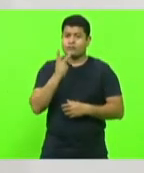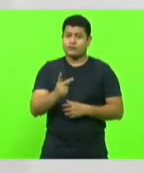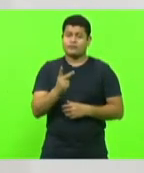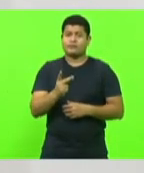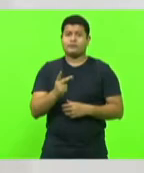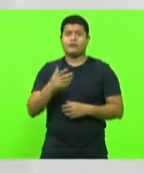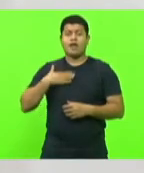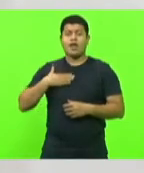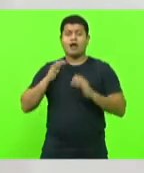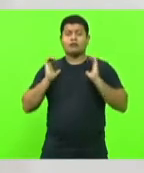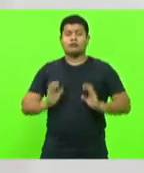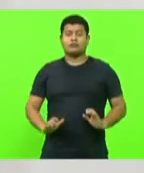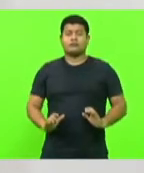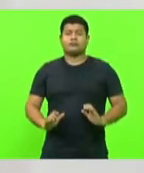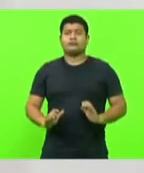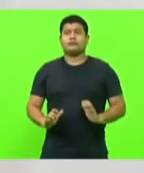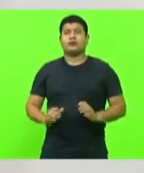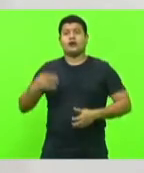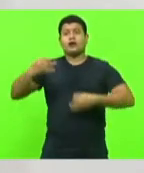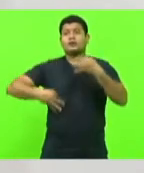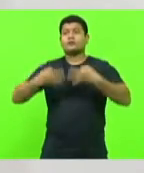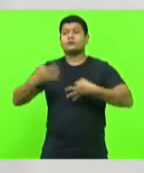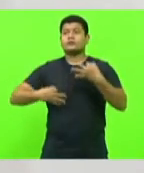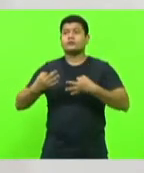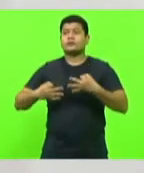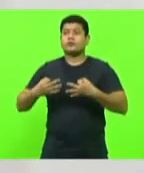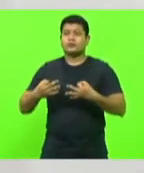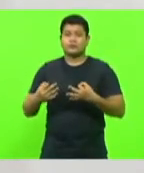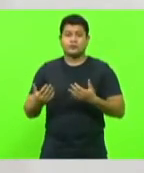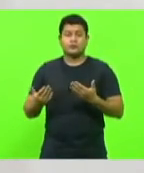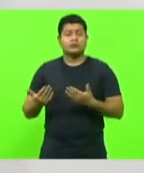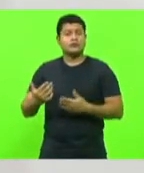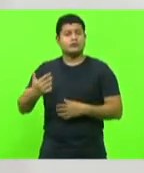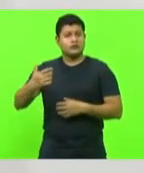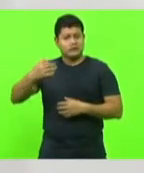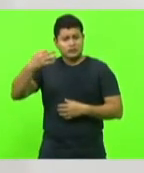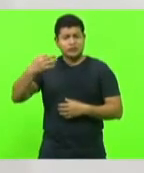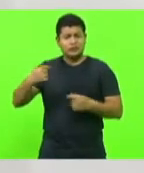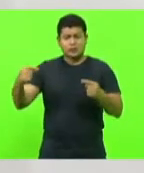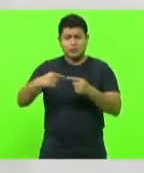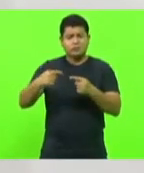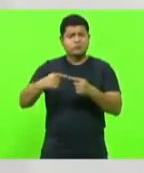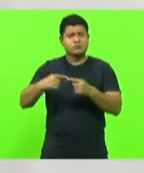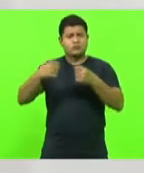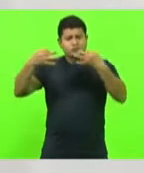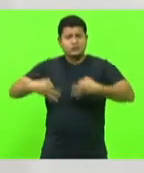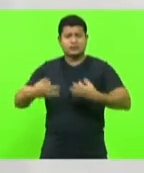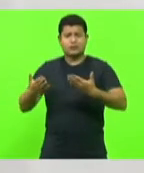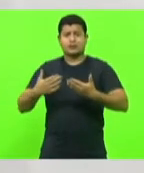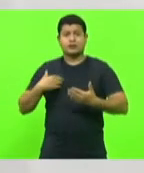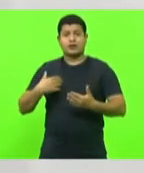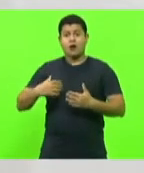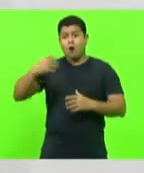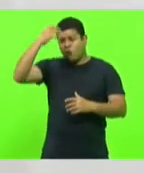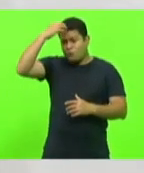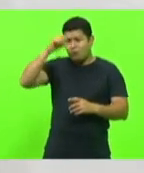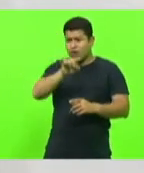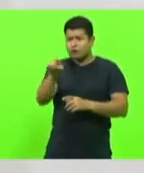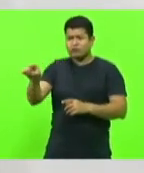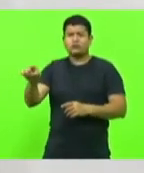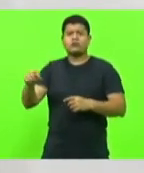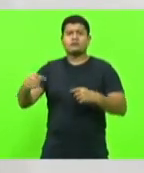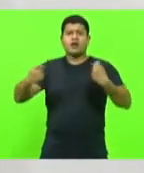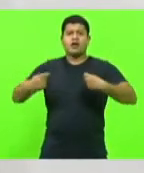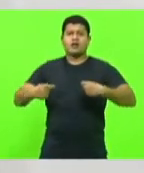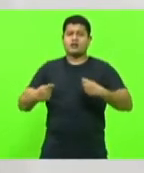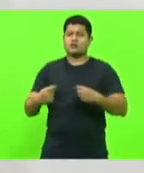cidadão que a justiça prevaleça que os culpados sejam responsabilizados e que